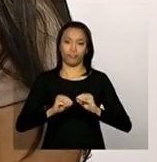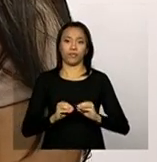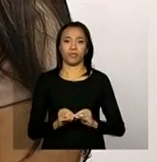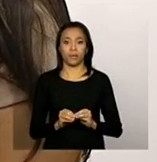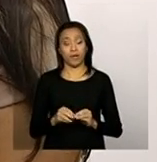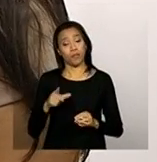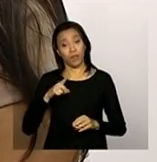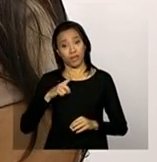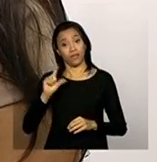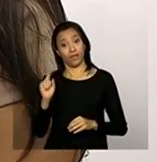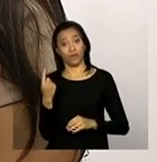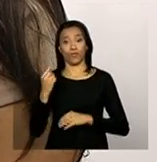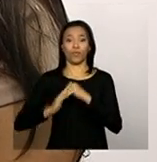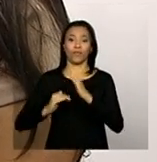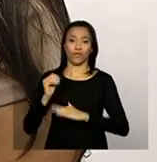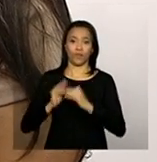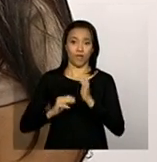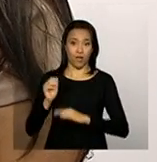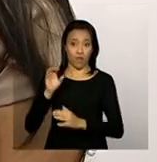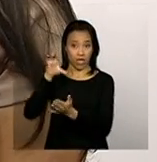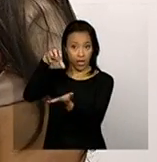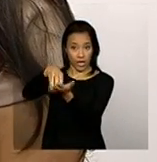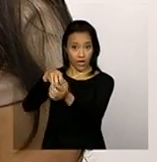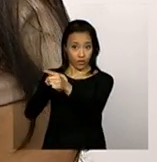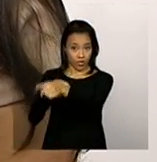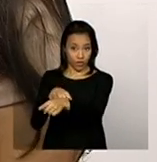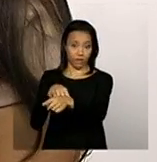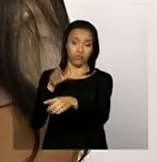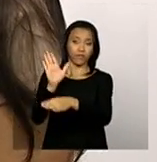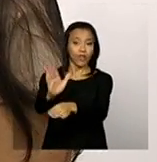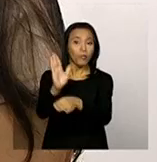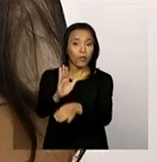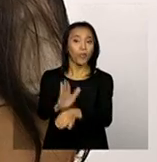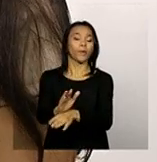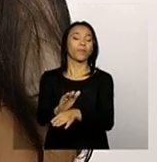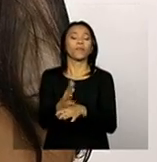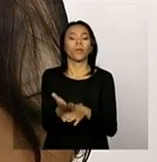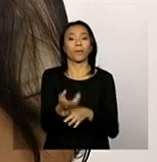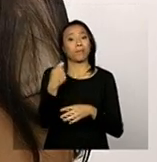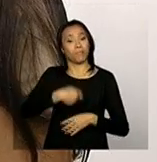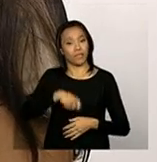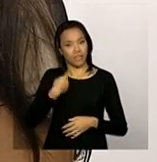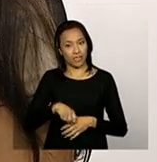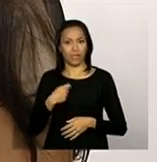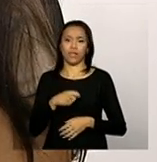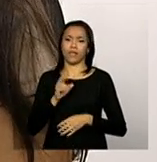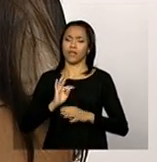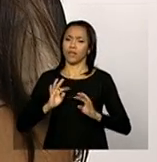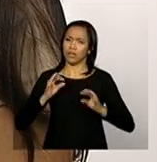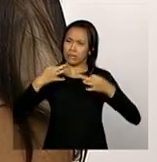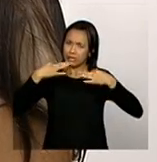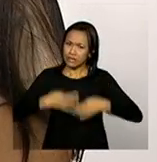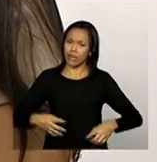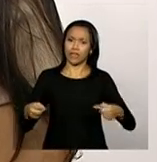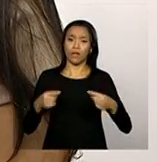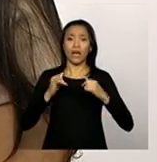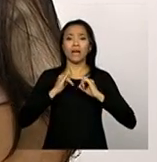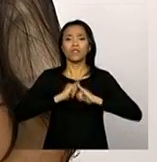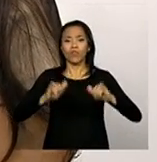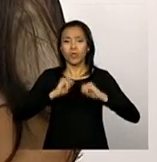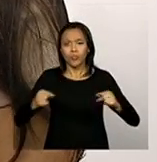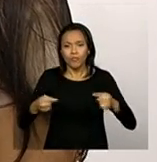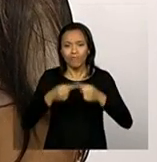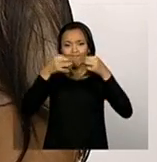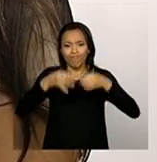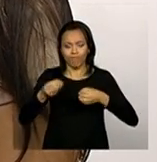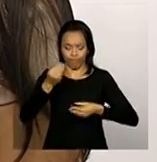profissional naquela unidade de assistência. Então, é importante que haja o preenchimento adequado do Cadastro Suas para que essas